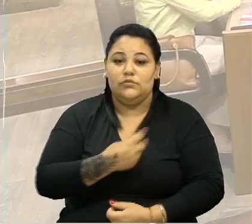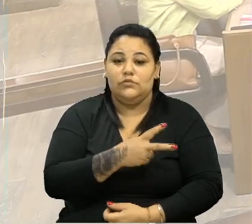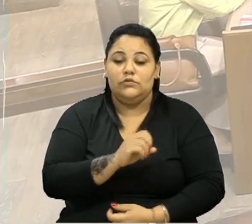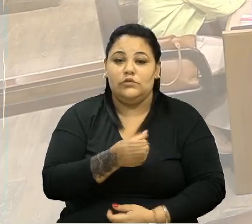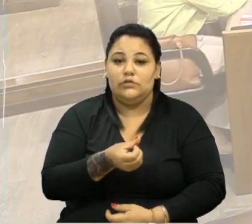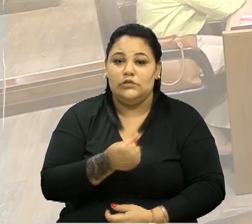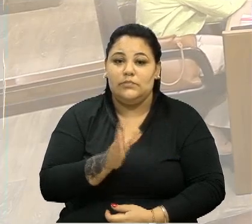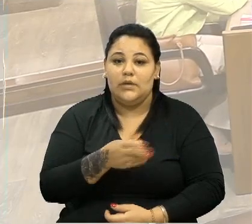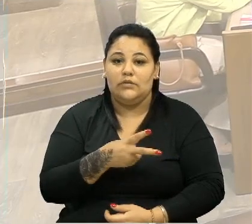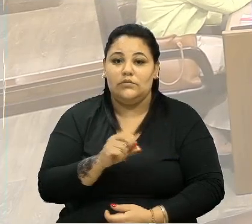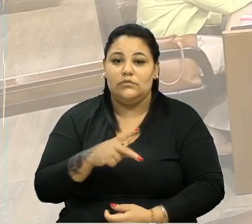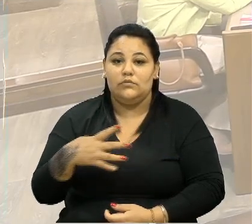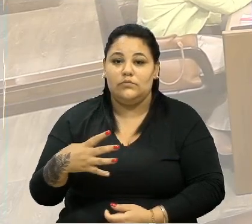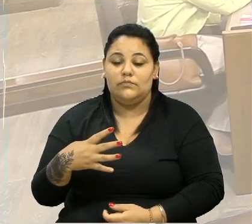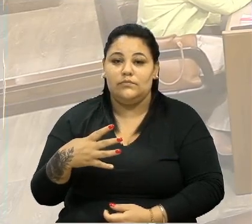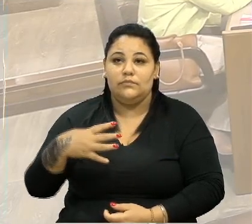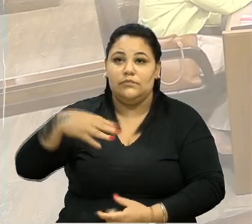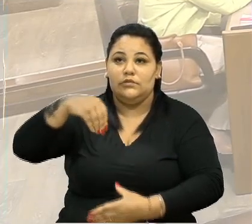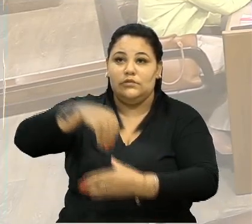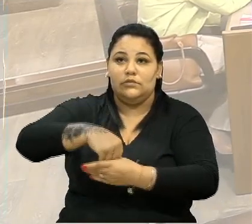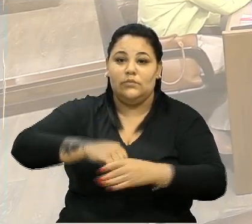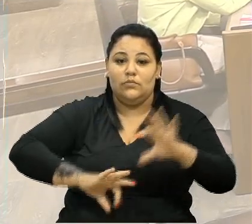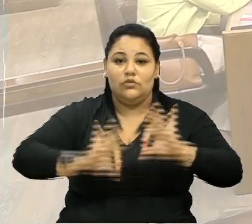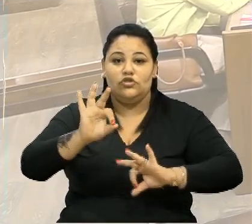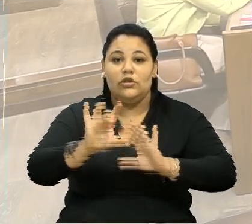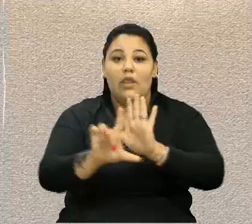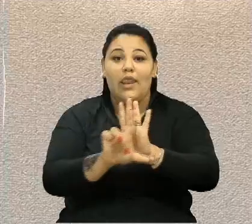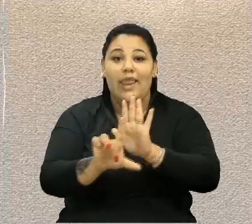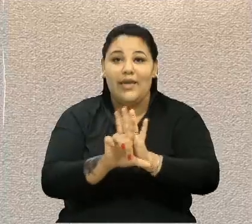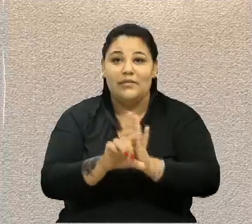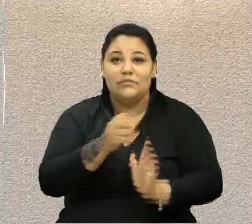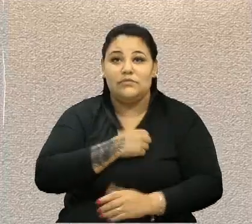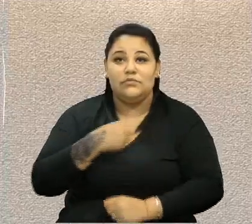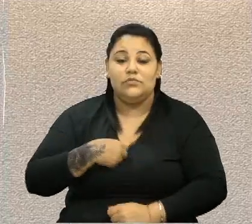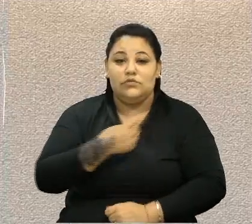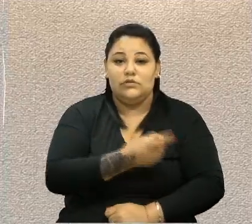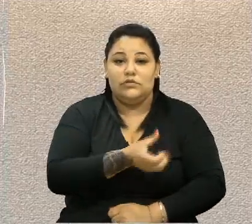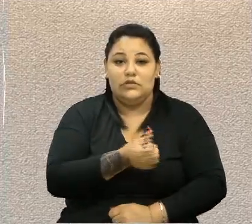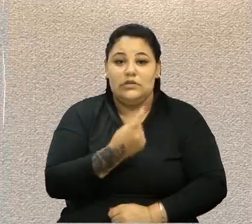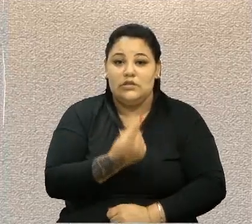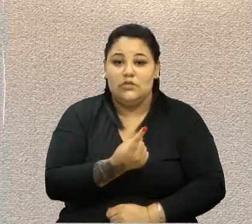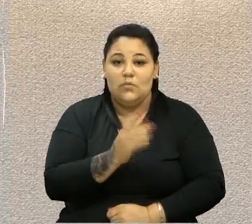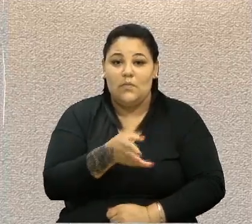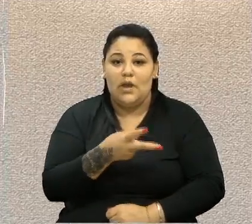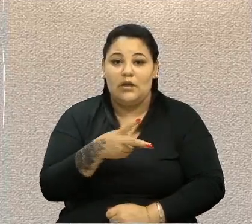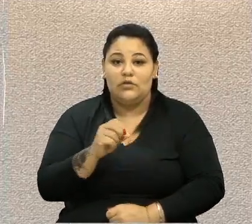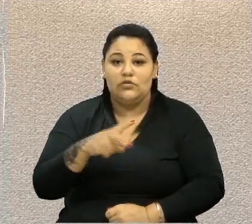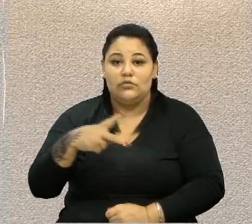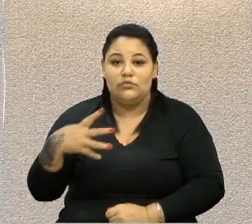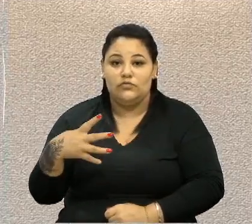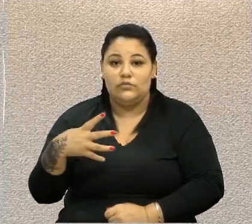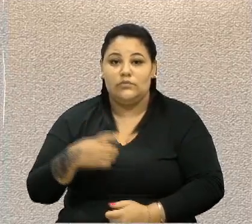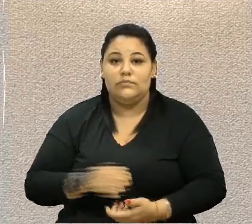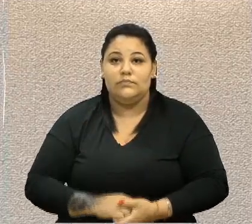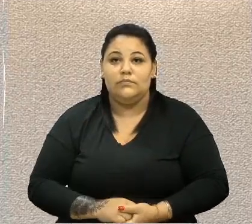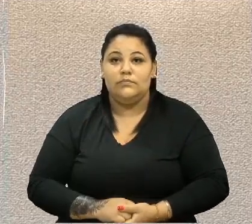-2024, contendo o projeto de lei número 161-2024.